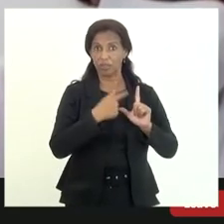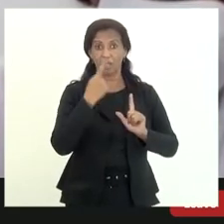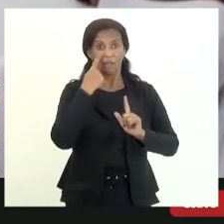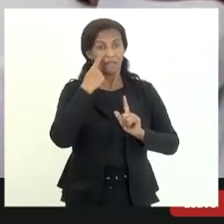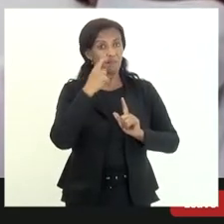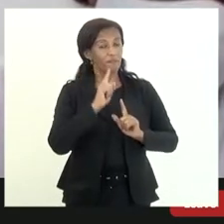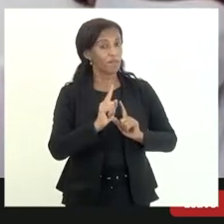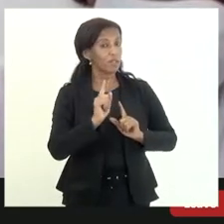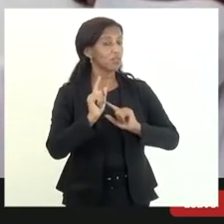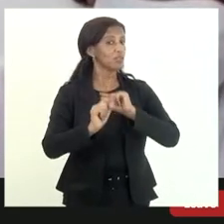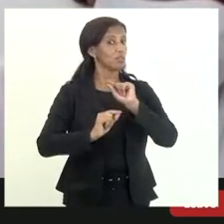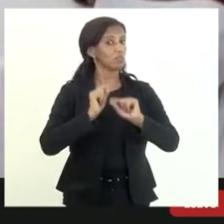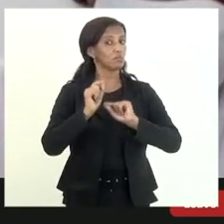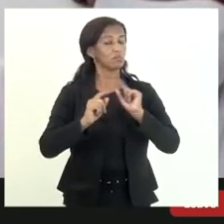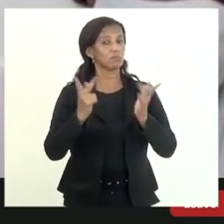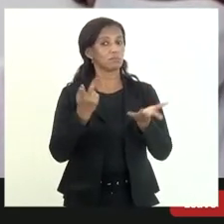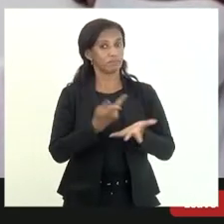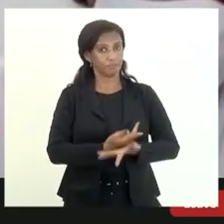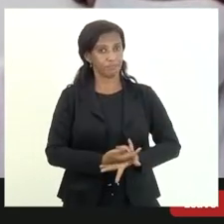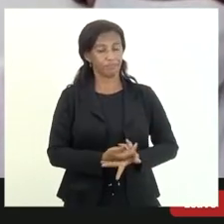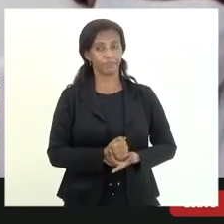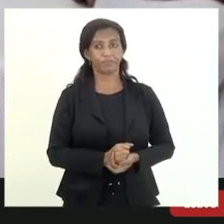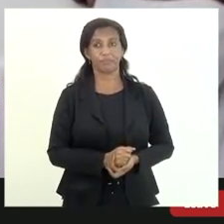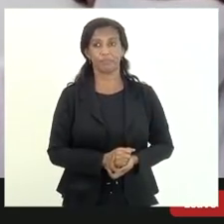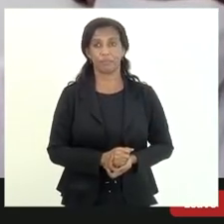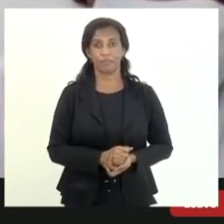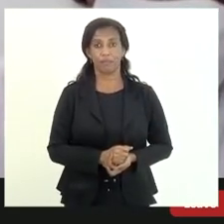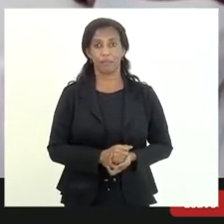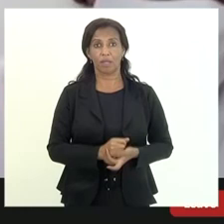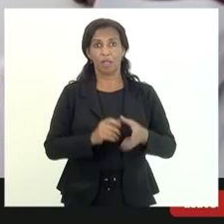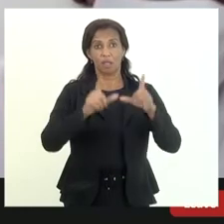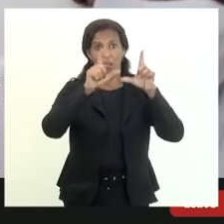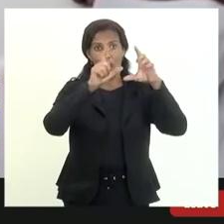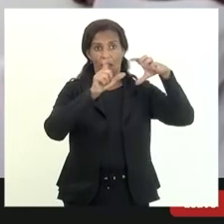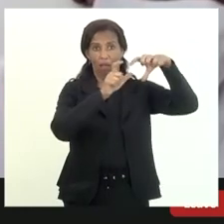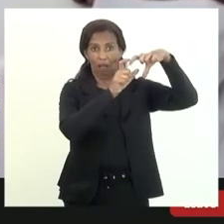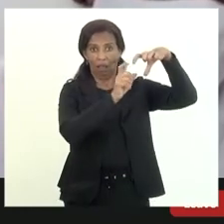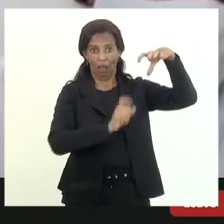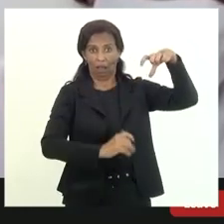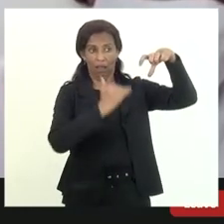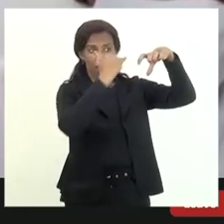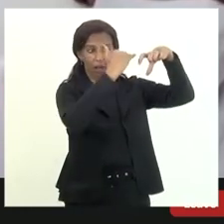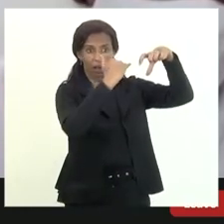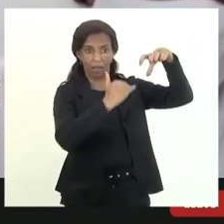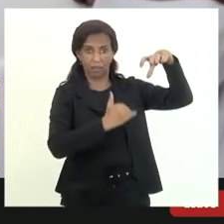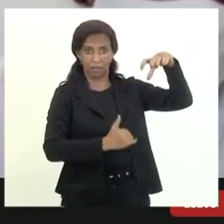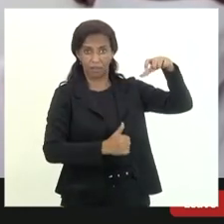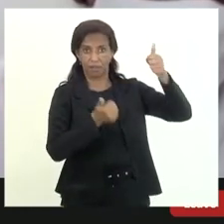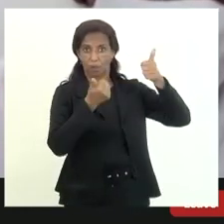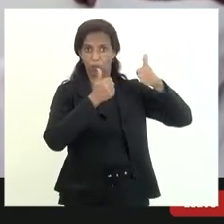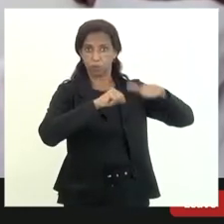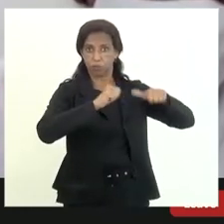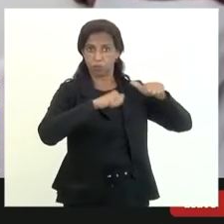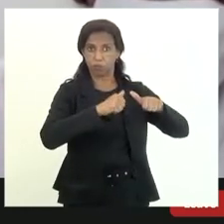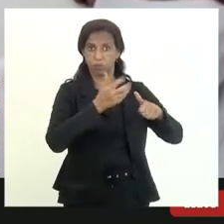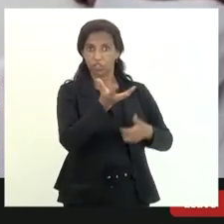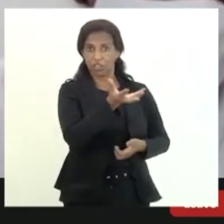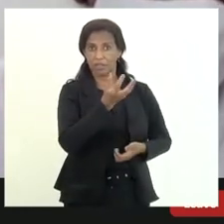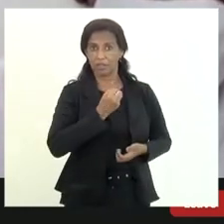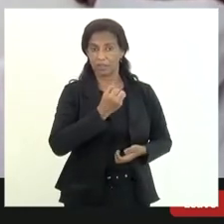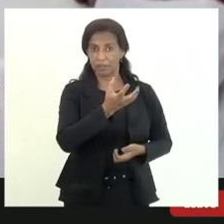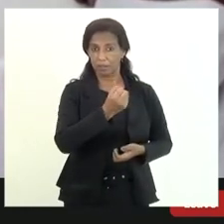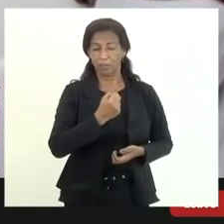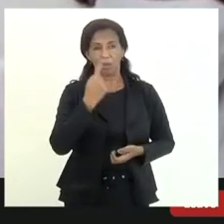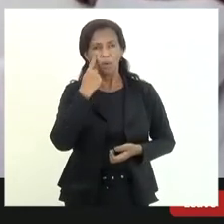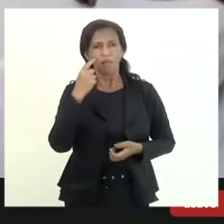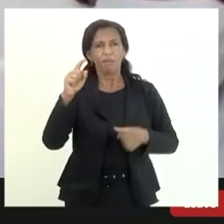na classificação da perspectiva de recebimento quando a gente